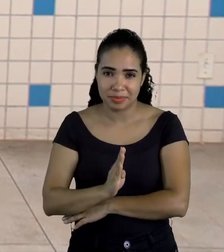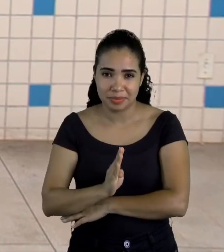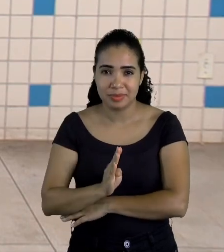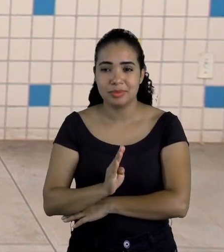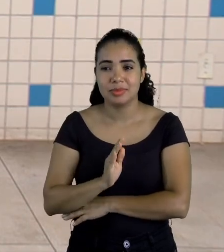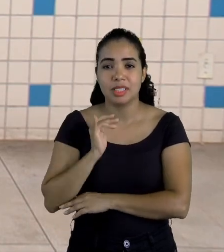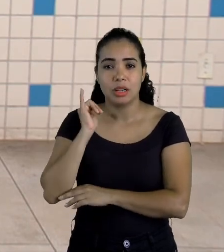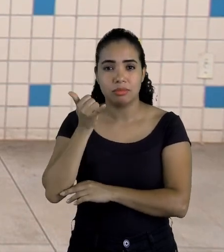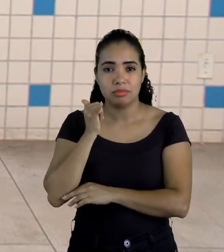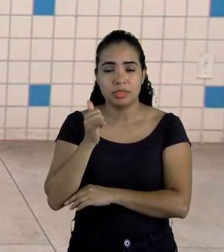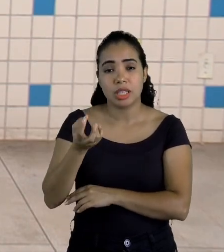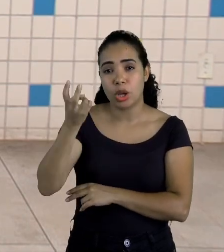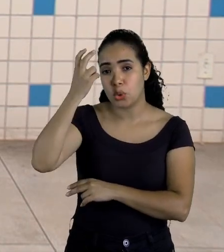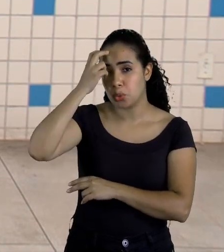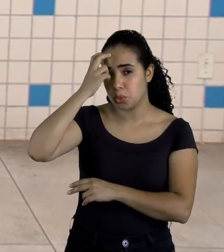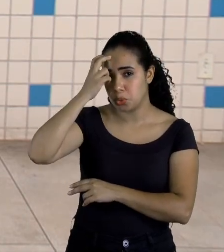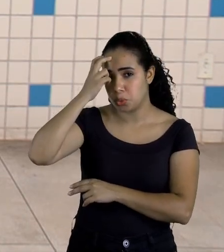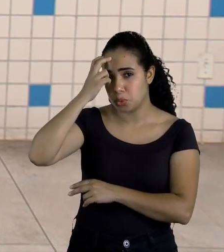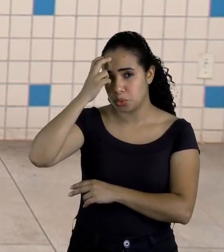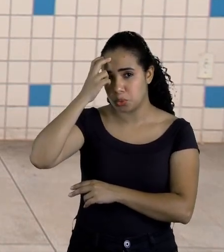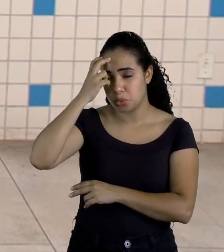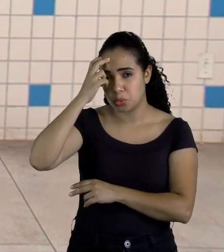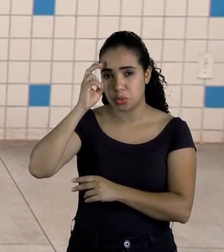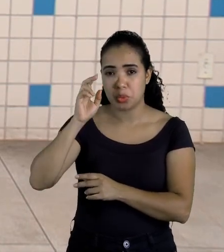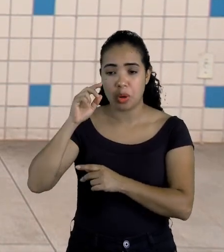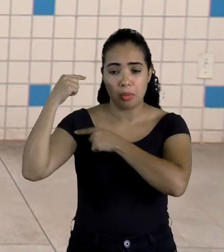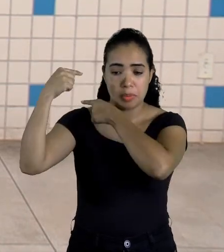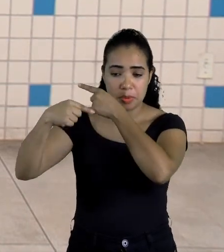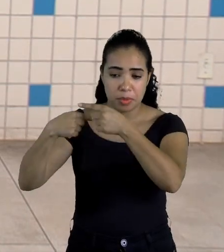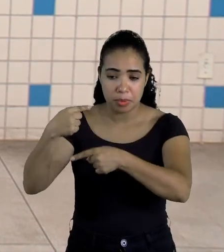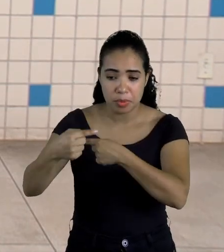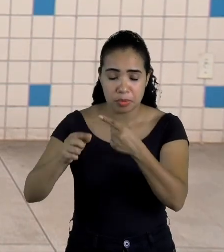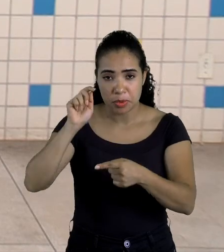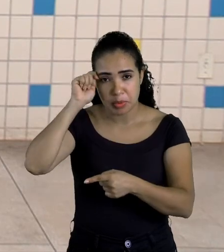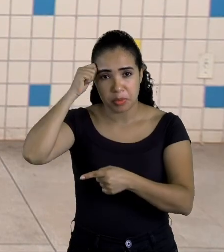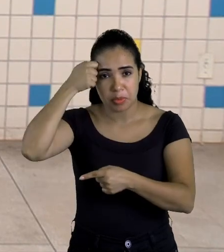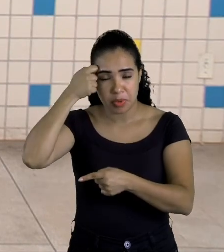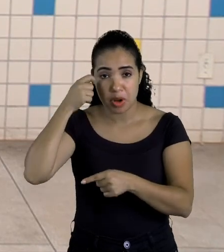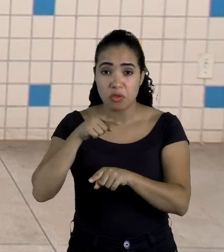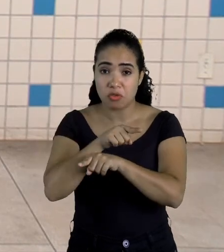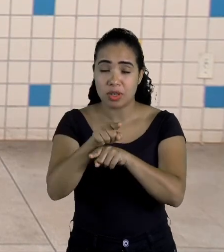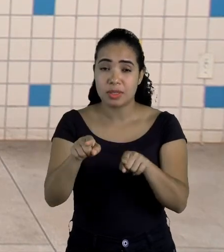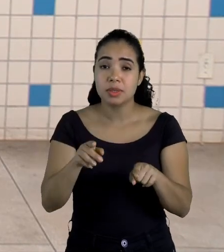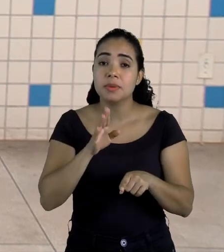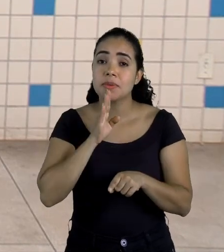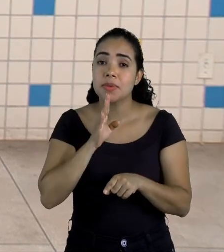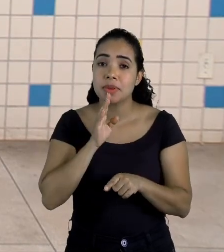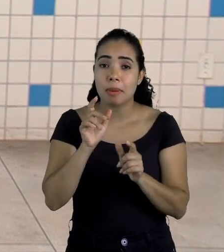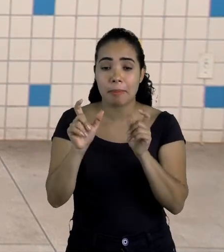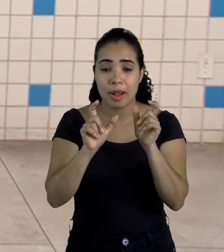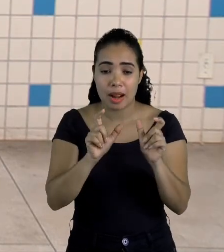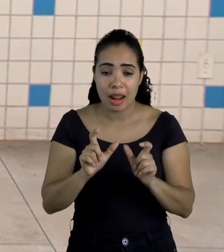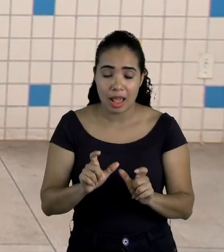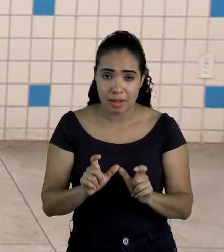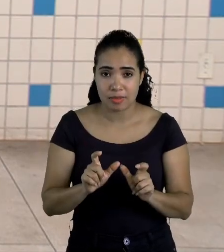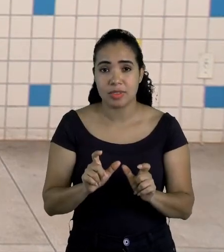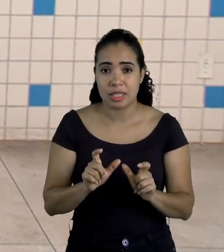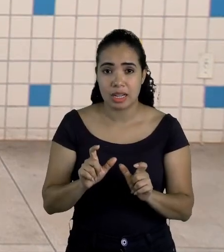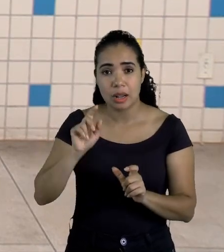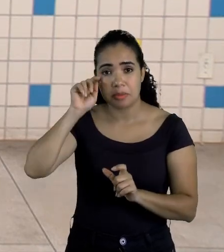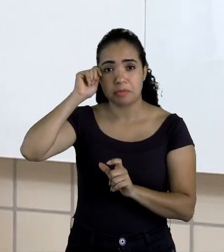contam um pouquinho da cultura dos nossos afrodescendentes e vocês ainda vão conhecer palavras de origem